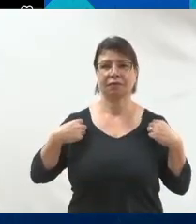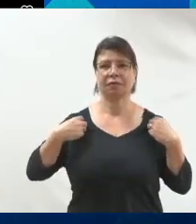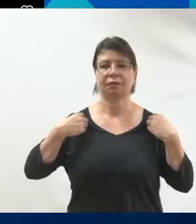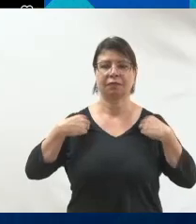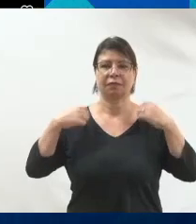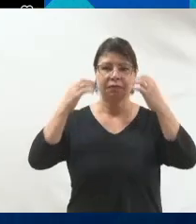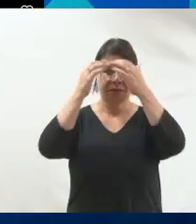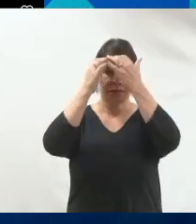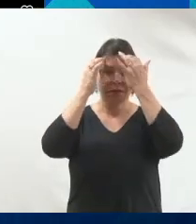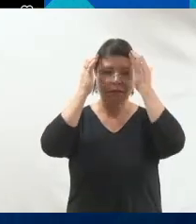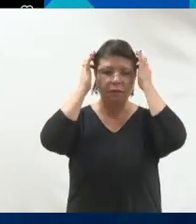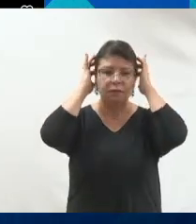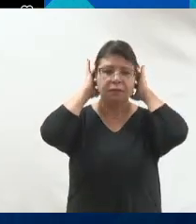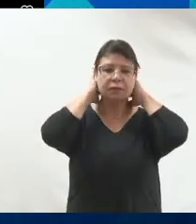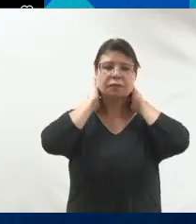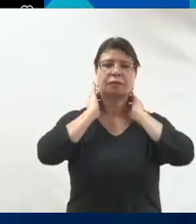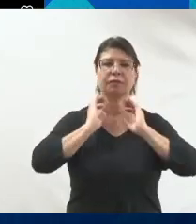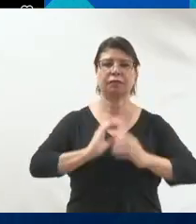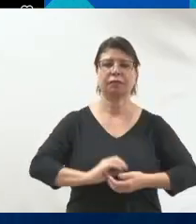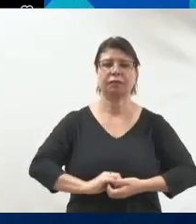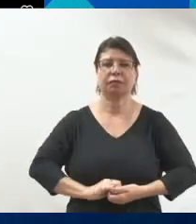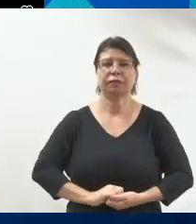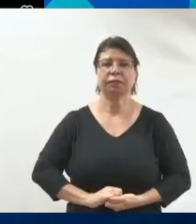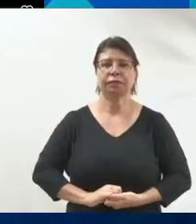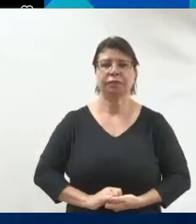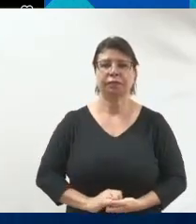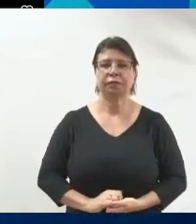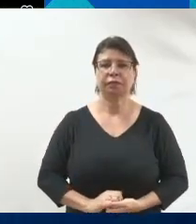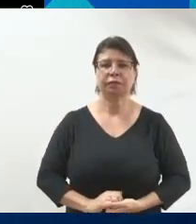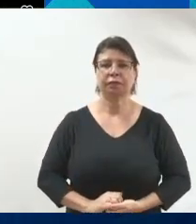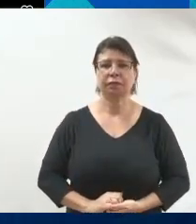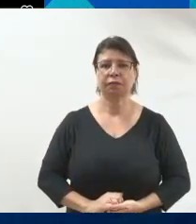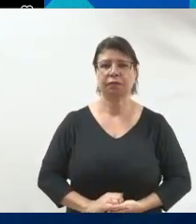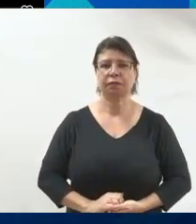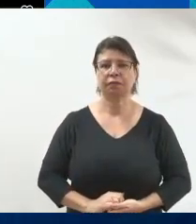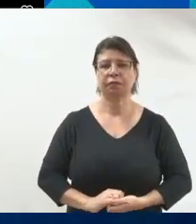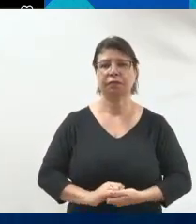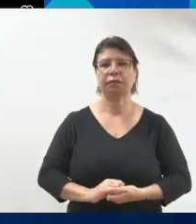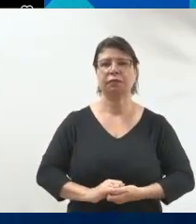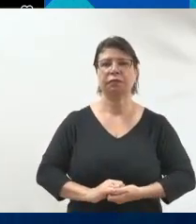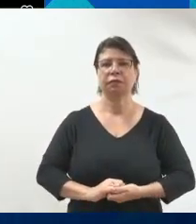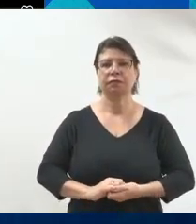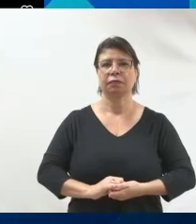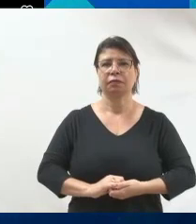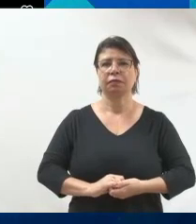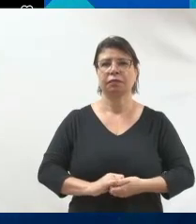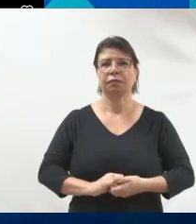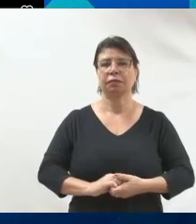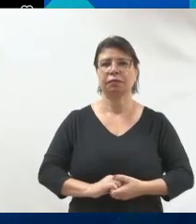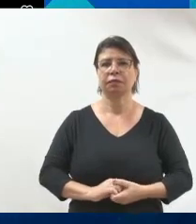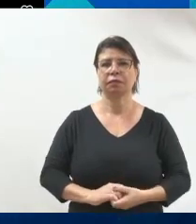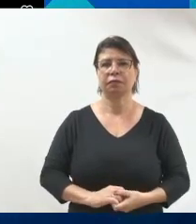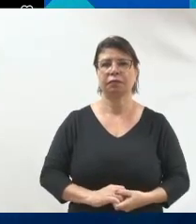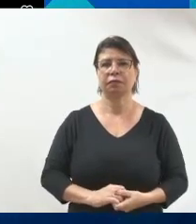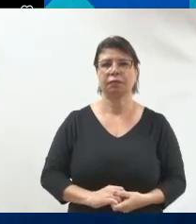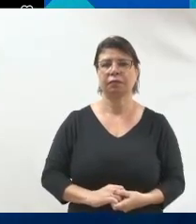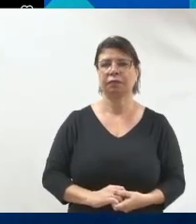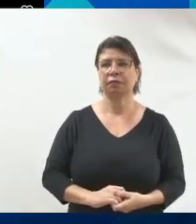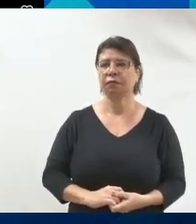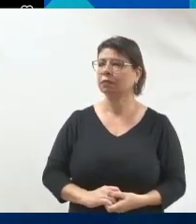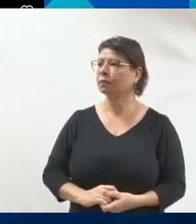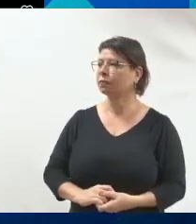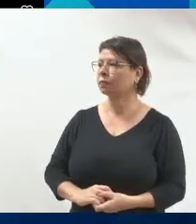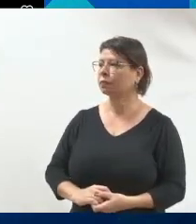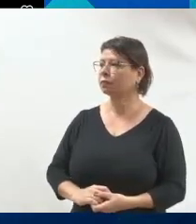fé, a minha família e os meus amigos. Então, e... E essa tatuagem da minha filha foi quando a enfermeira